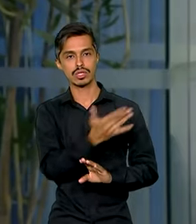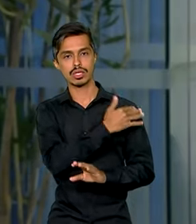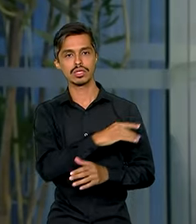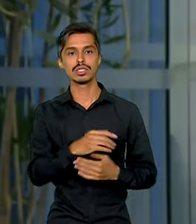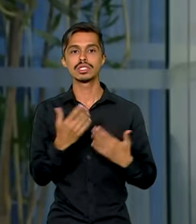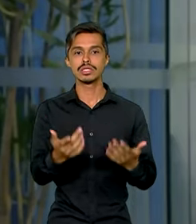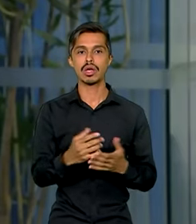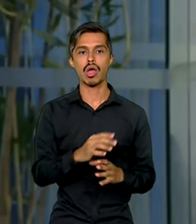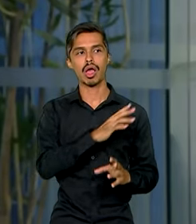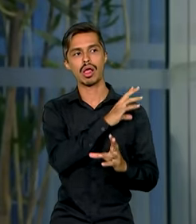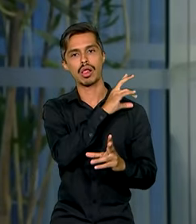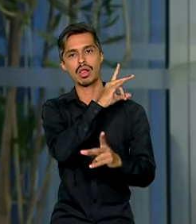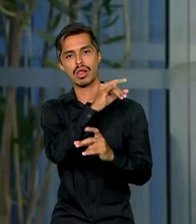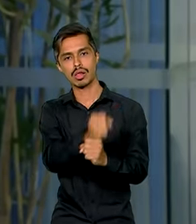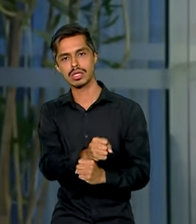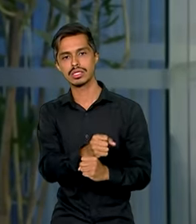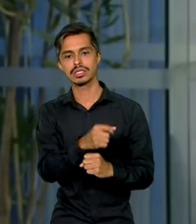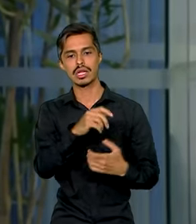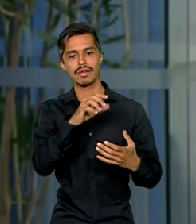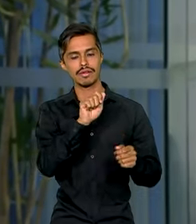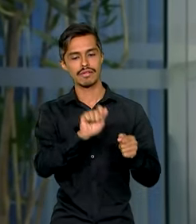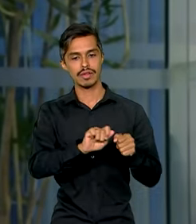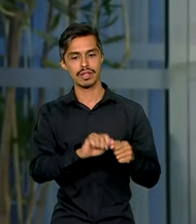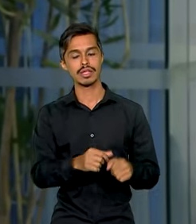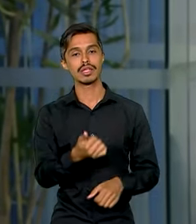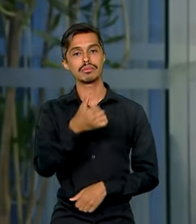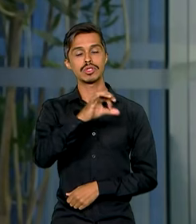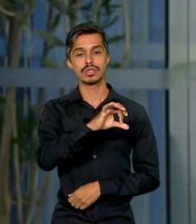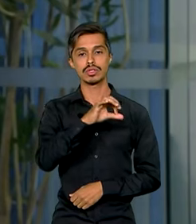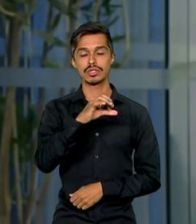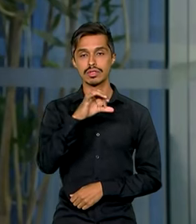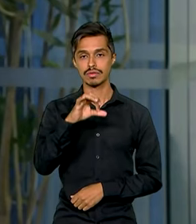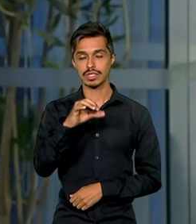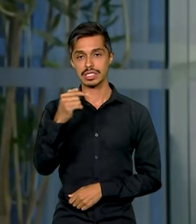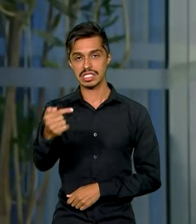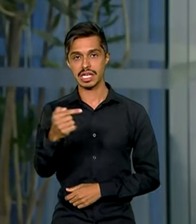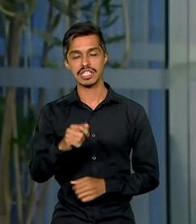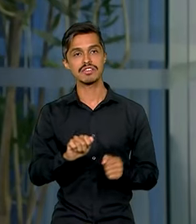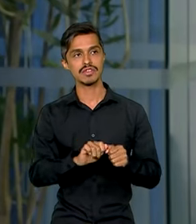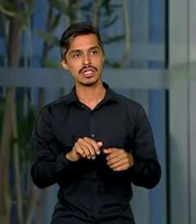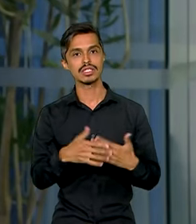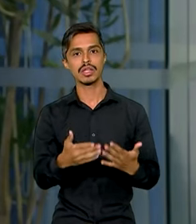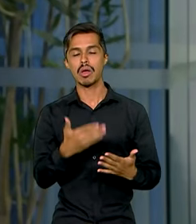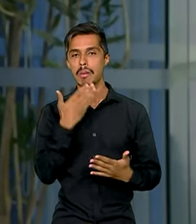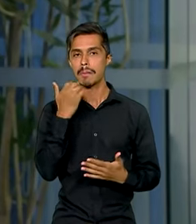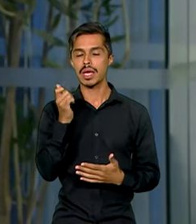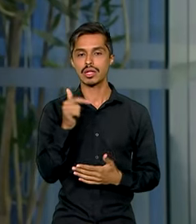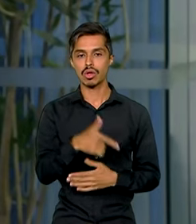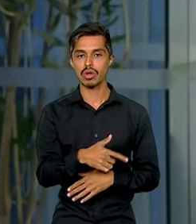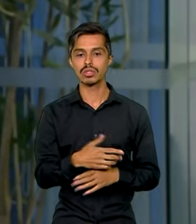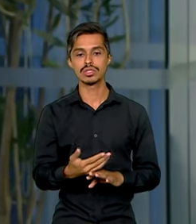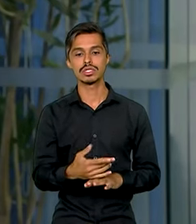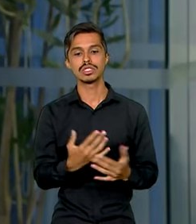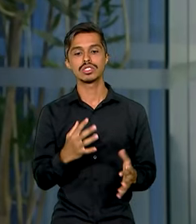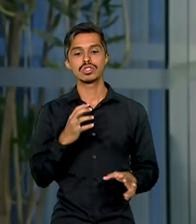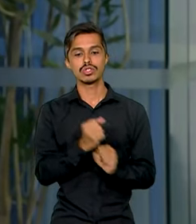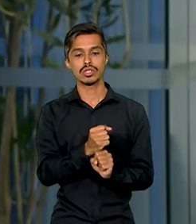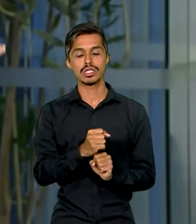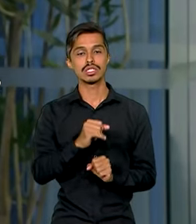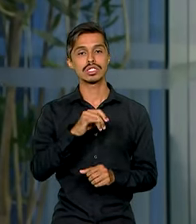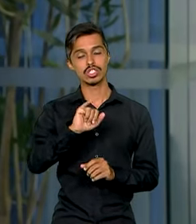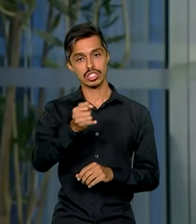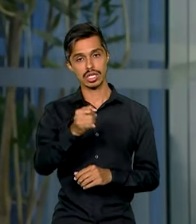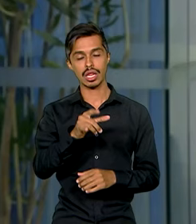seja, desde que essa conta começou a ser feita, isso em 1997. Então, o superávit primário ficou com um saldo em janeiro com